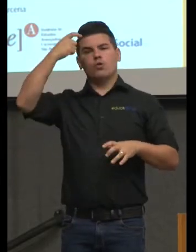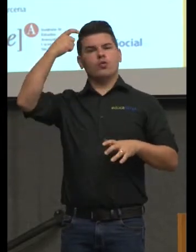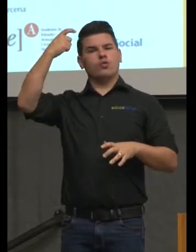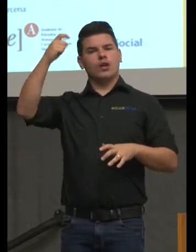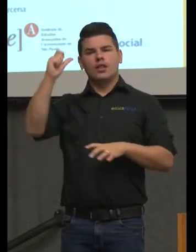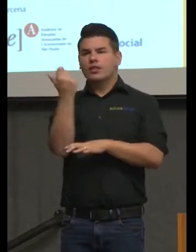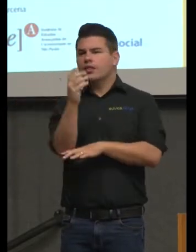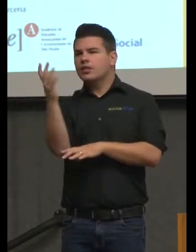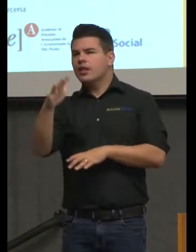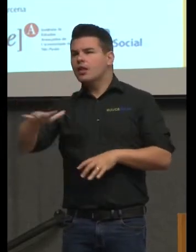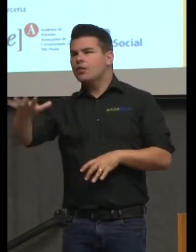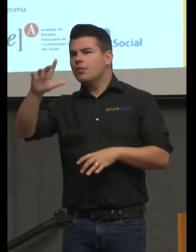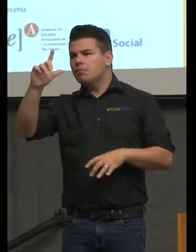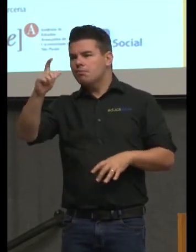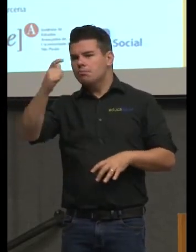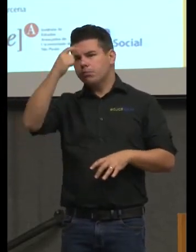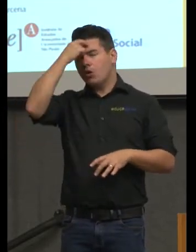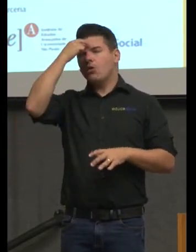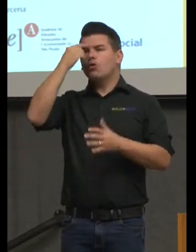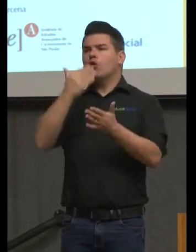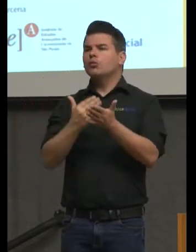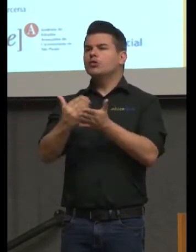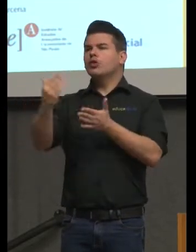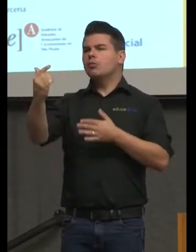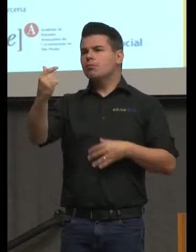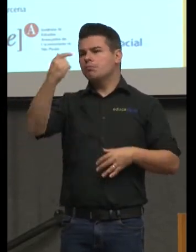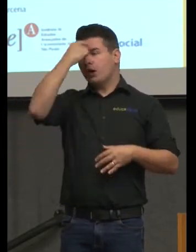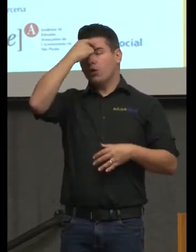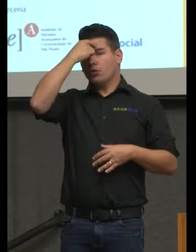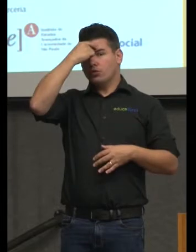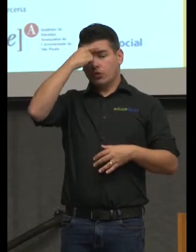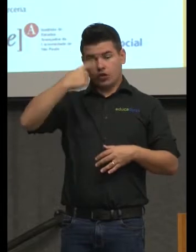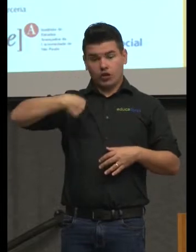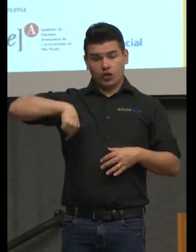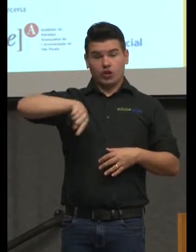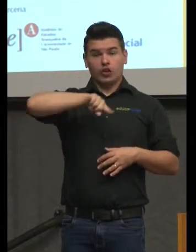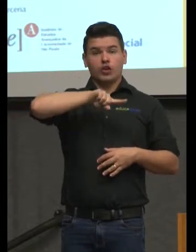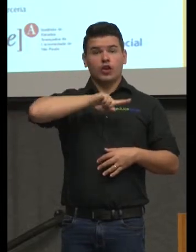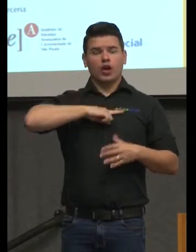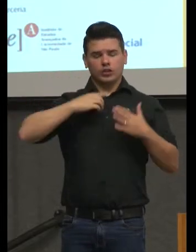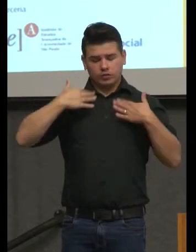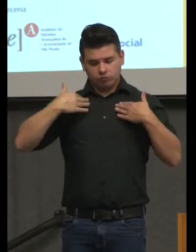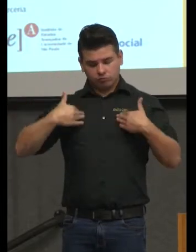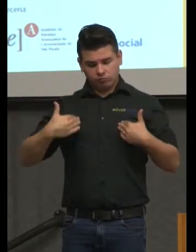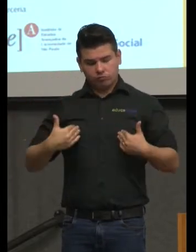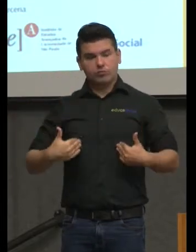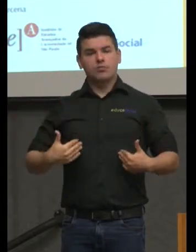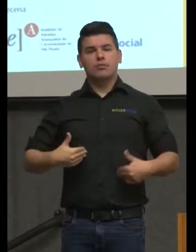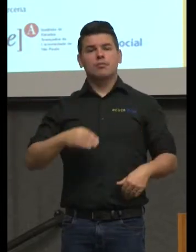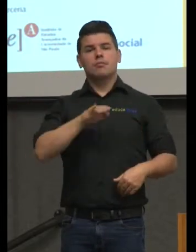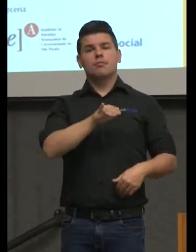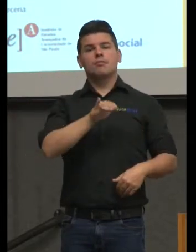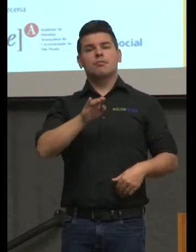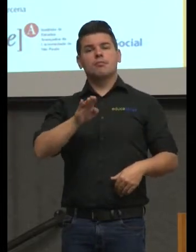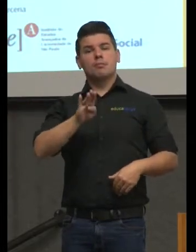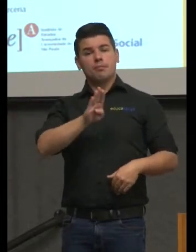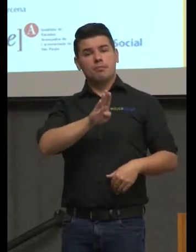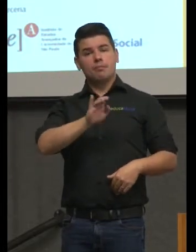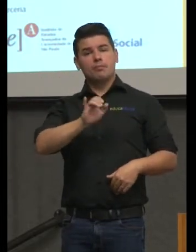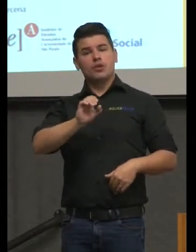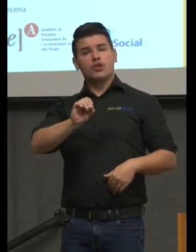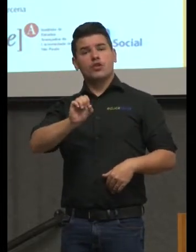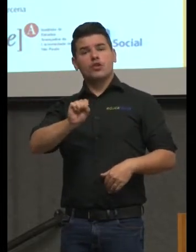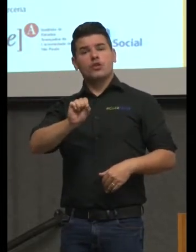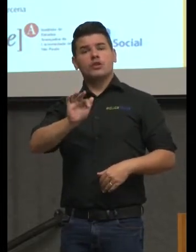nós não moramos na biosfera, nós somos biosfera. Nós não ouvimos falar da história, nós